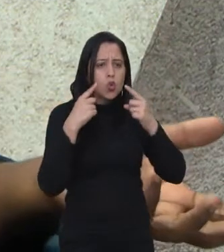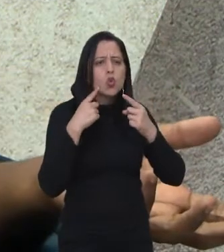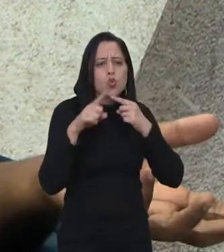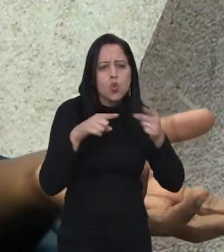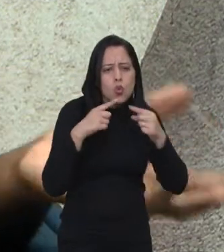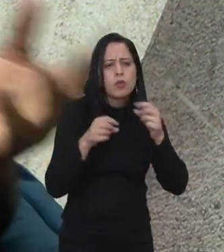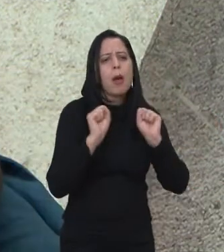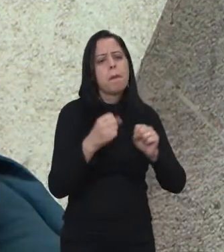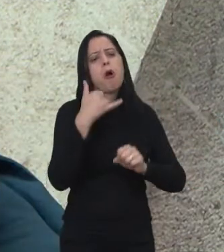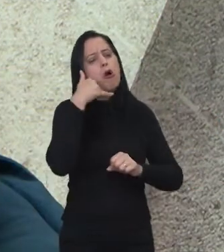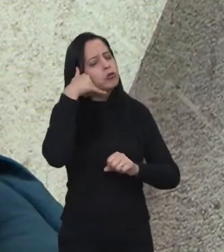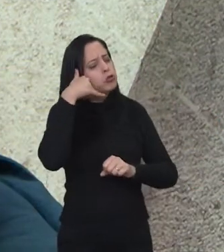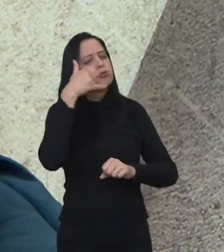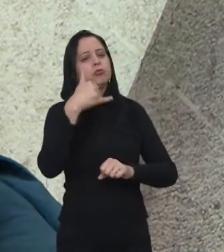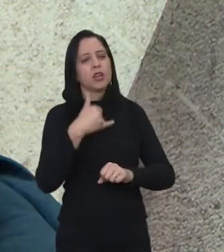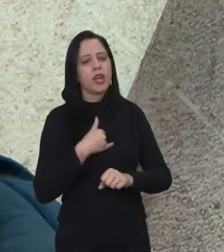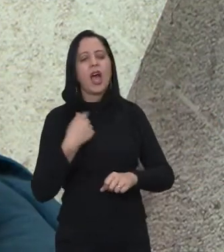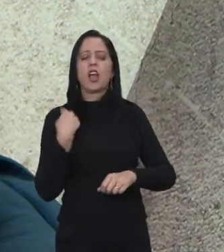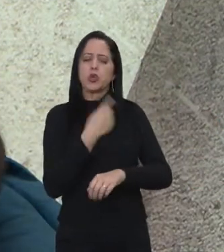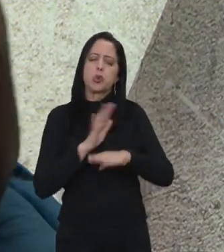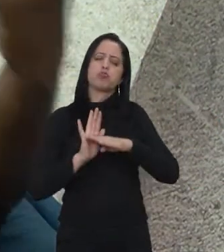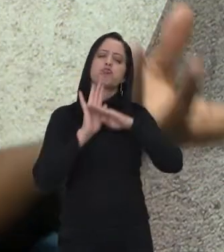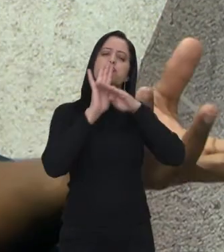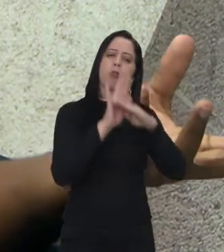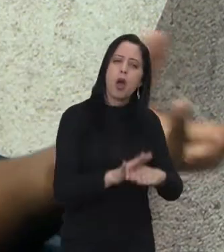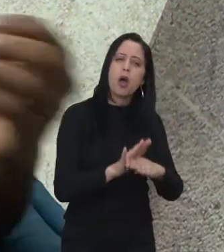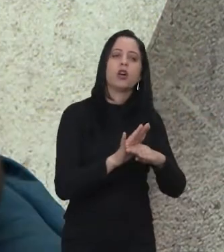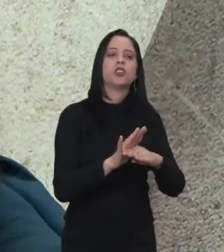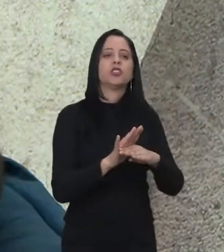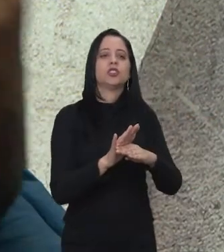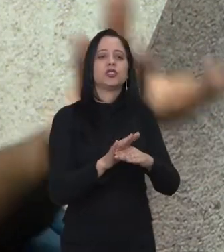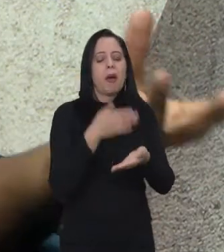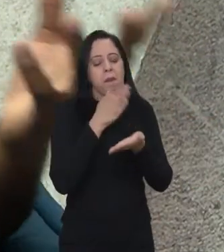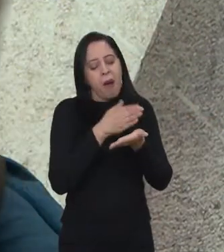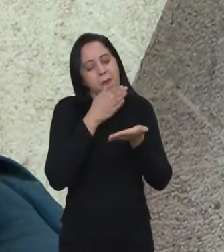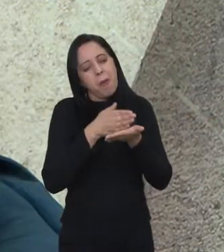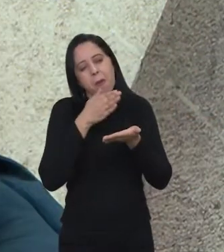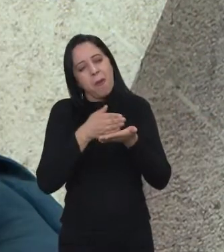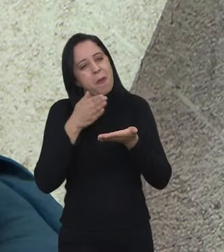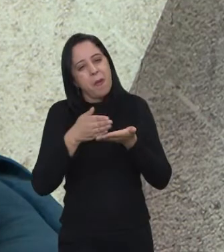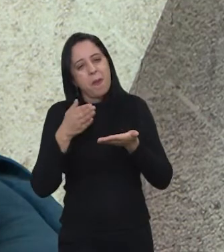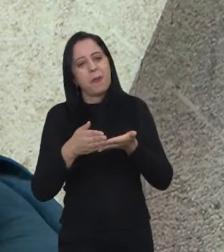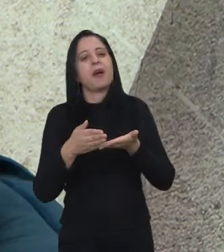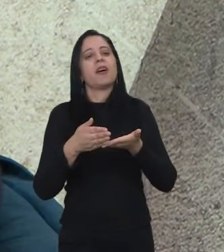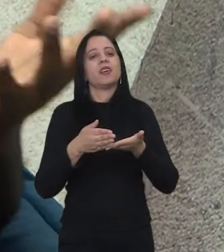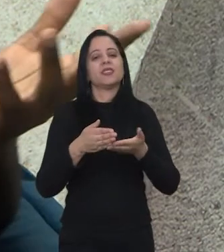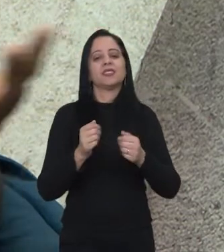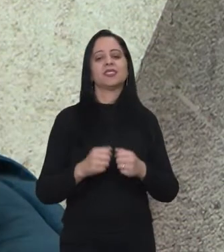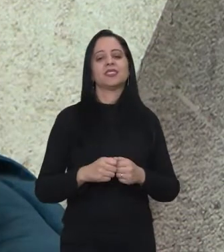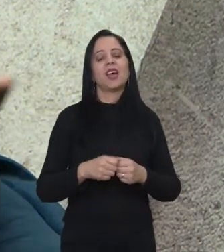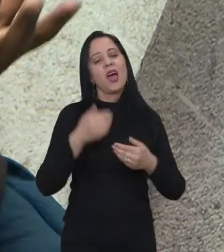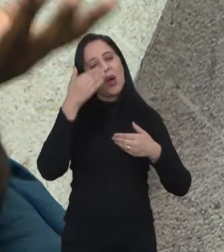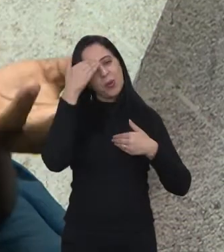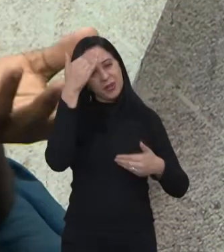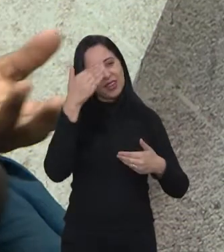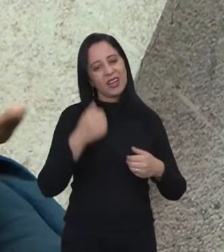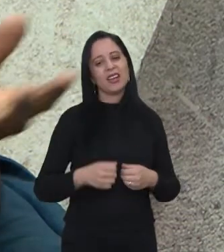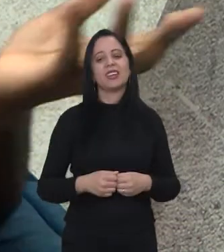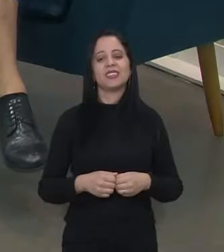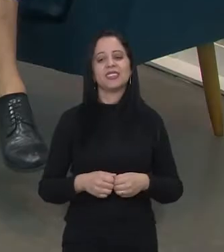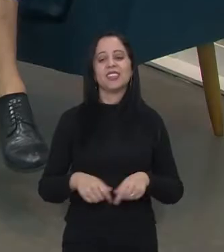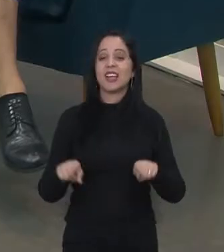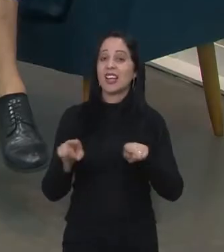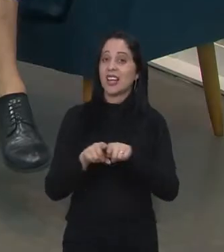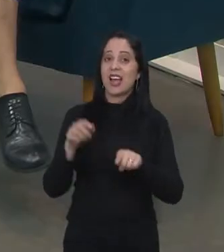que a gente vai ajudar a tirar a ideia do papel, a desenvolver, a tracionar todas as ideias e empreendedores. Muito obrigado,